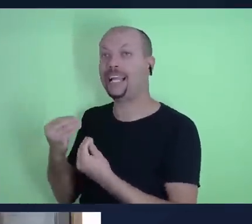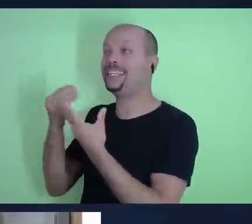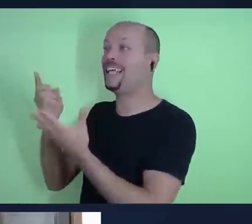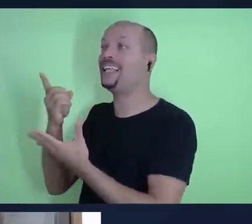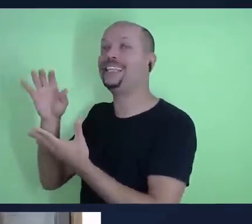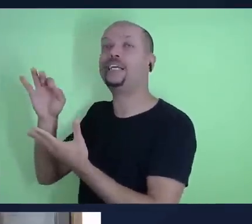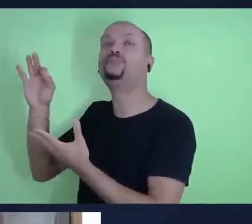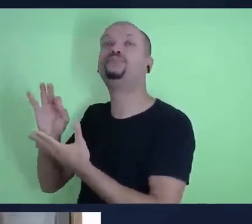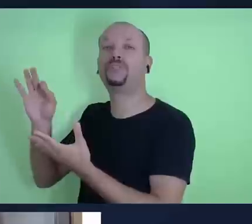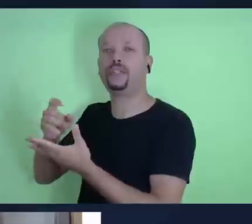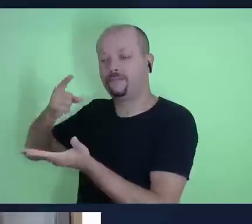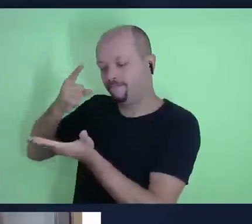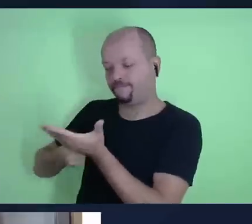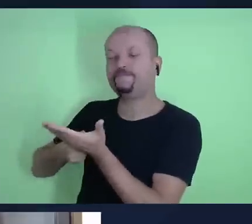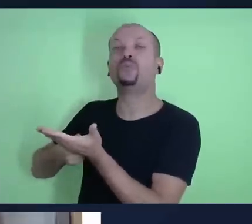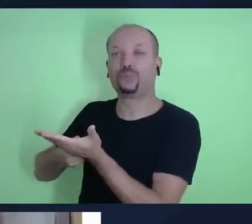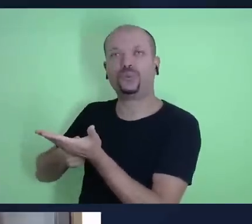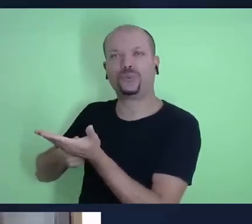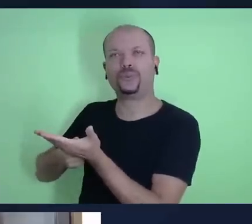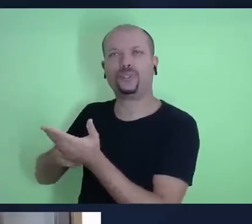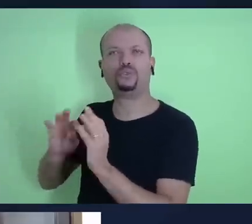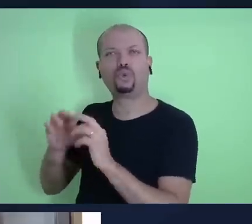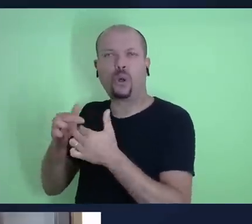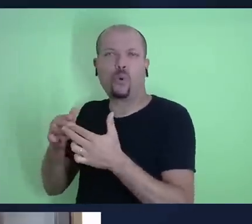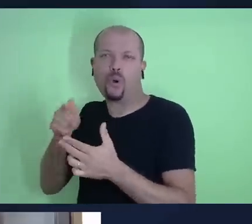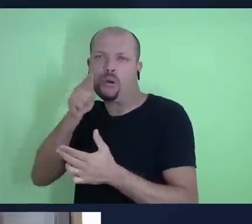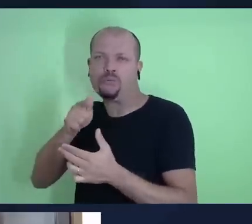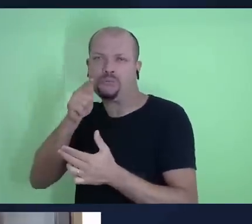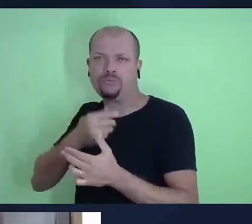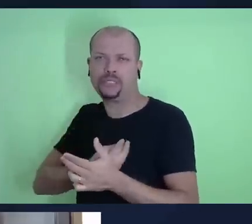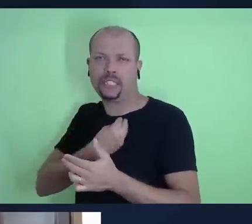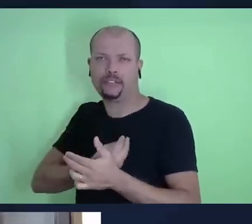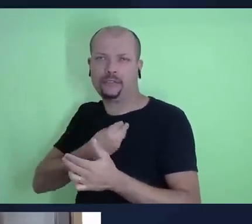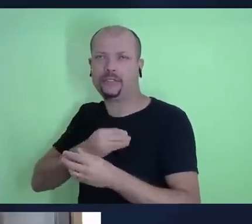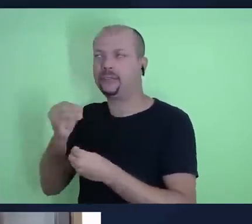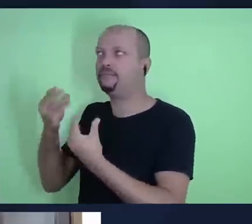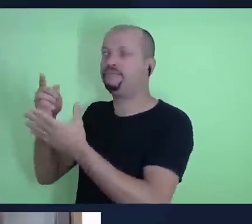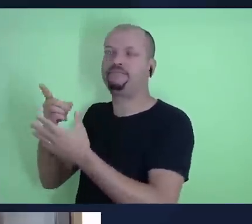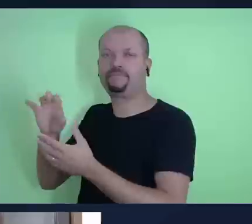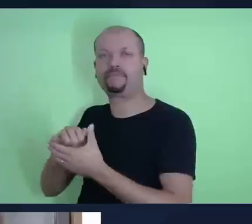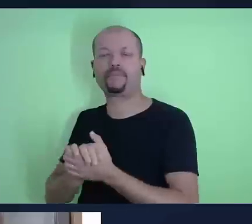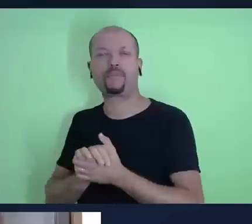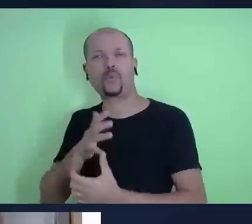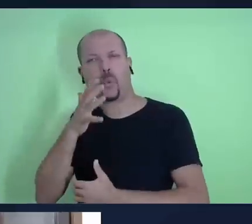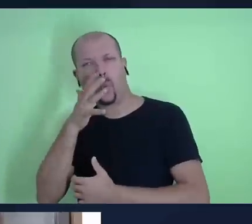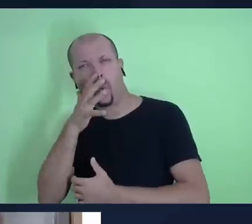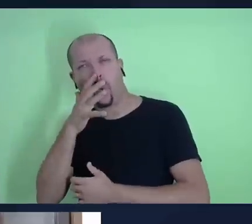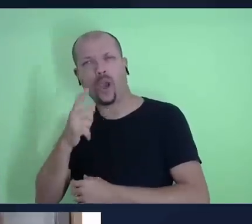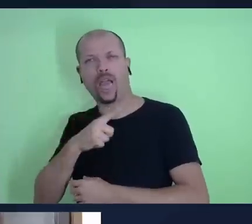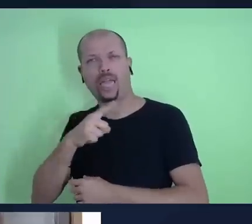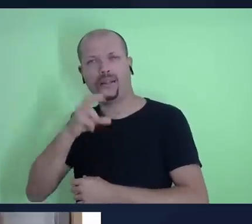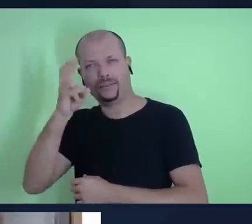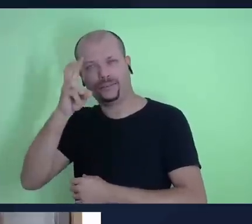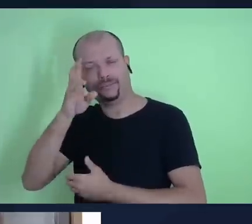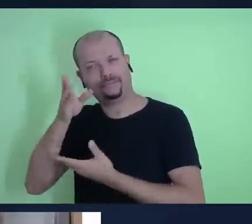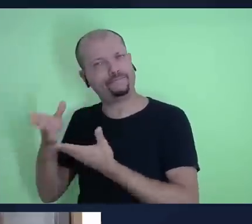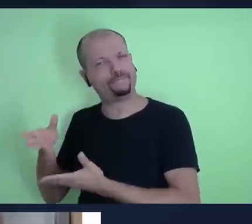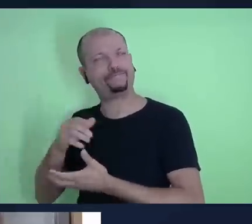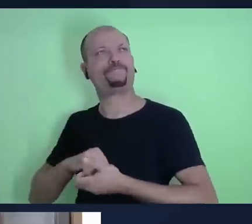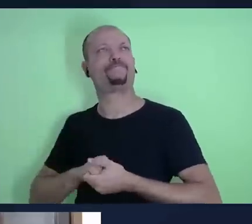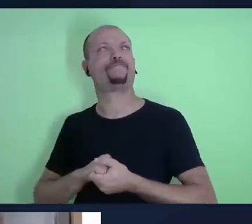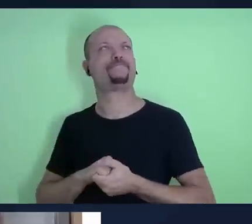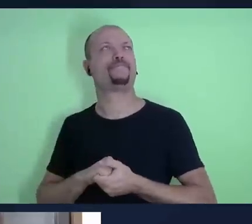% de tudo aquilo que ele ganhasse, né? O que é muito curioso nessa história, de Jacó